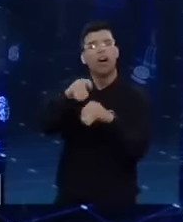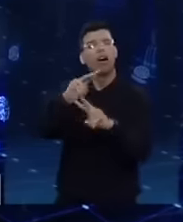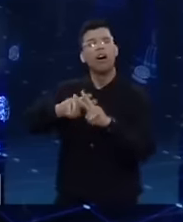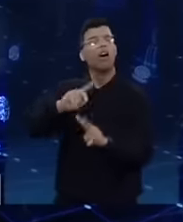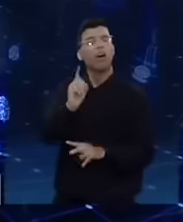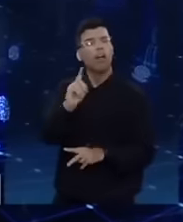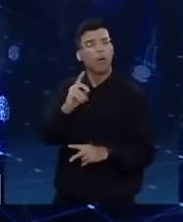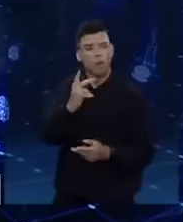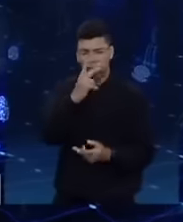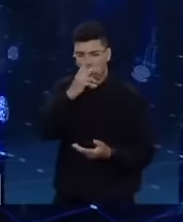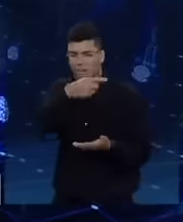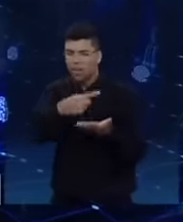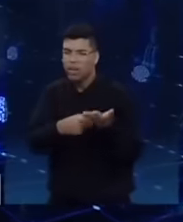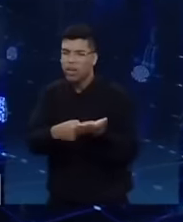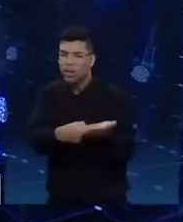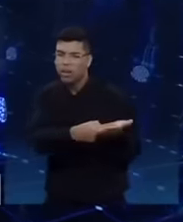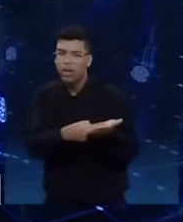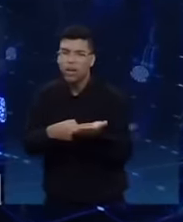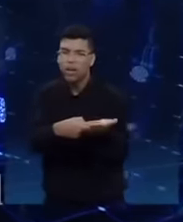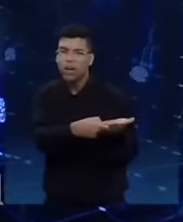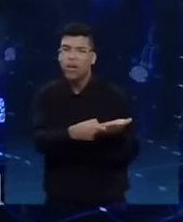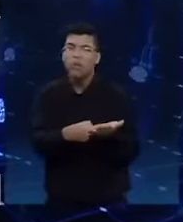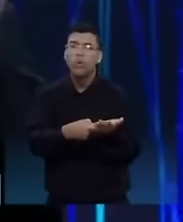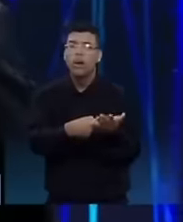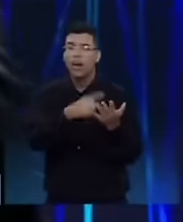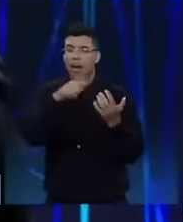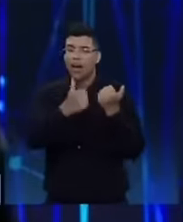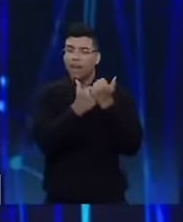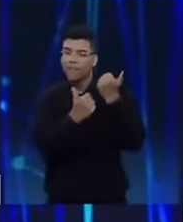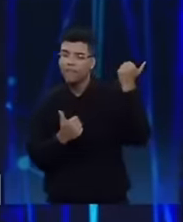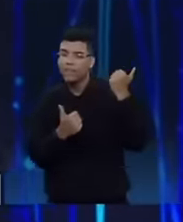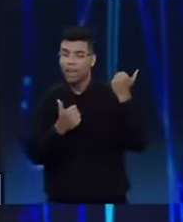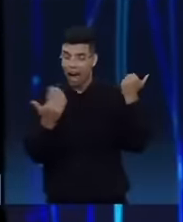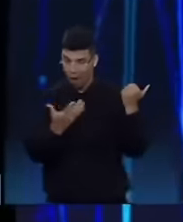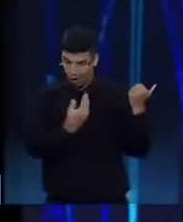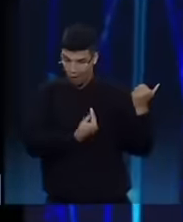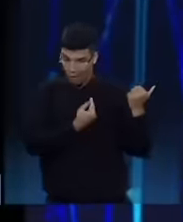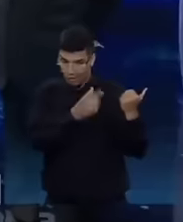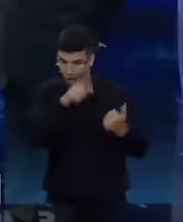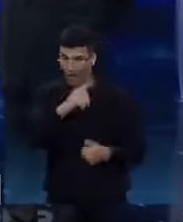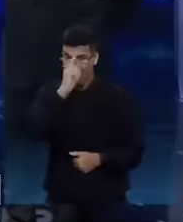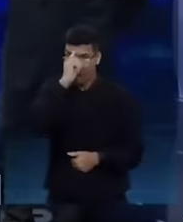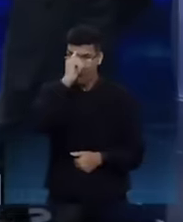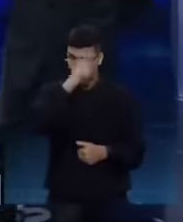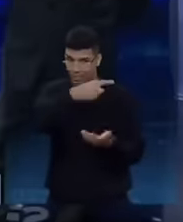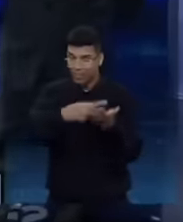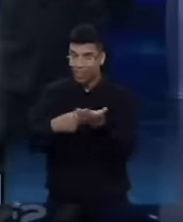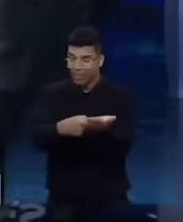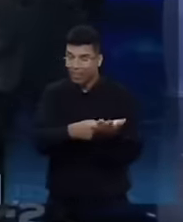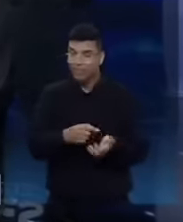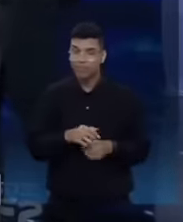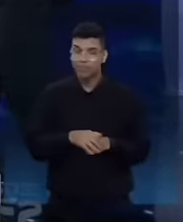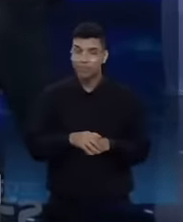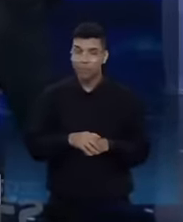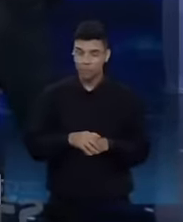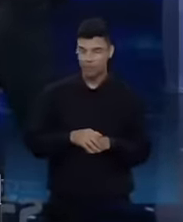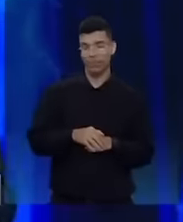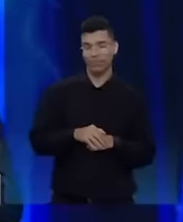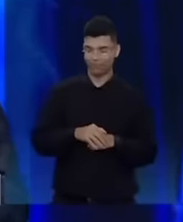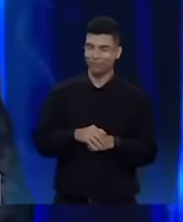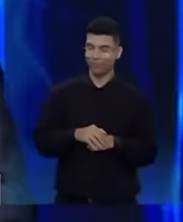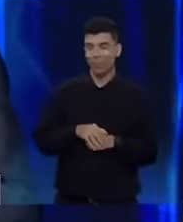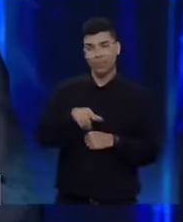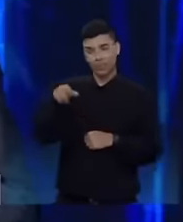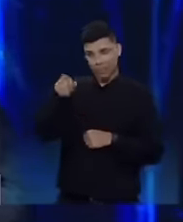seu vice, atualmente, Geraldo Alckmin? O candidato sabe que quem cuida